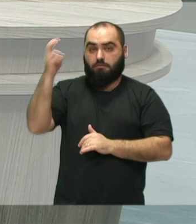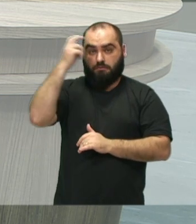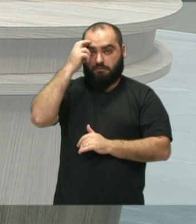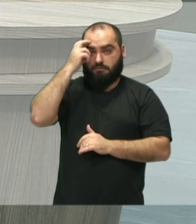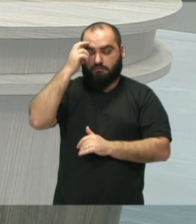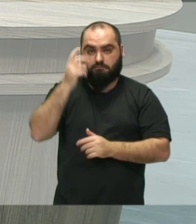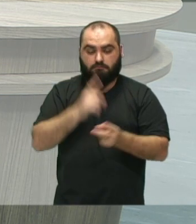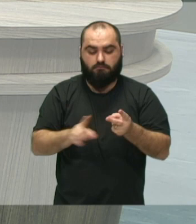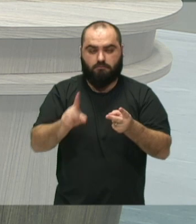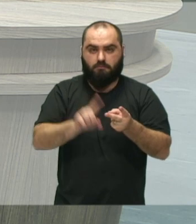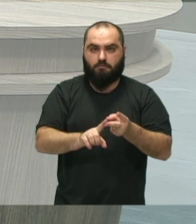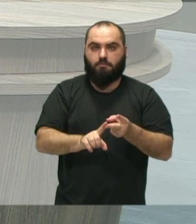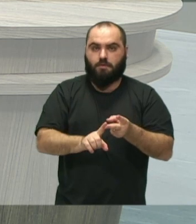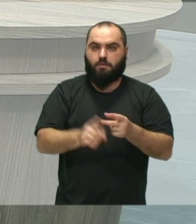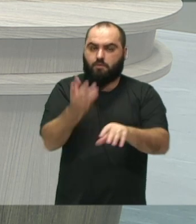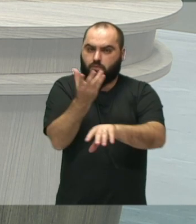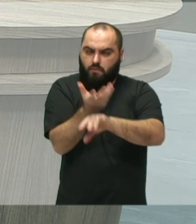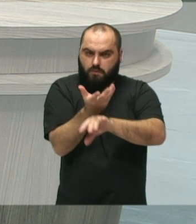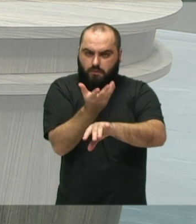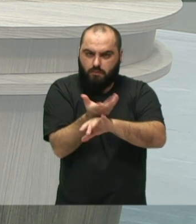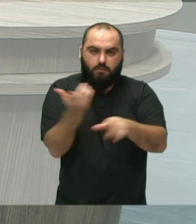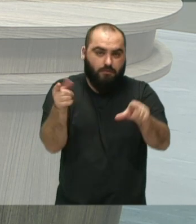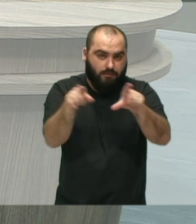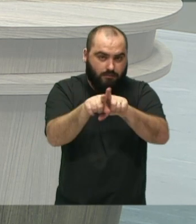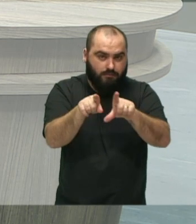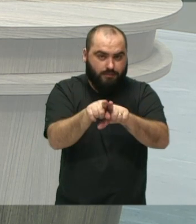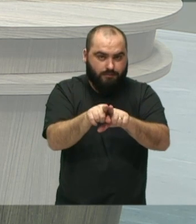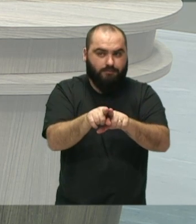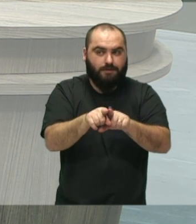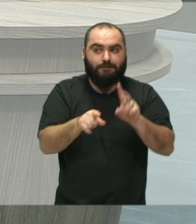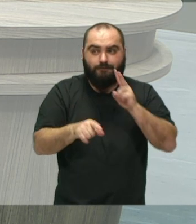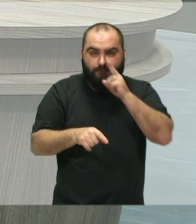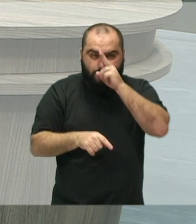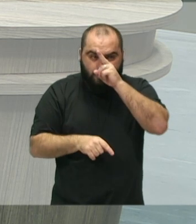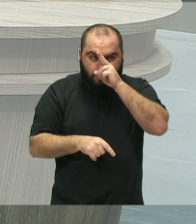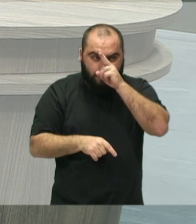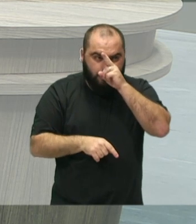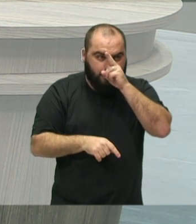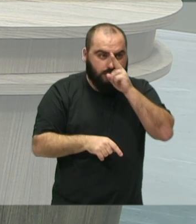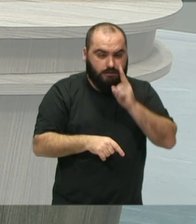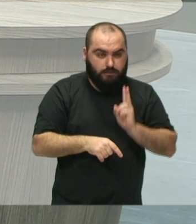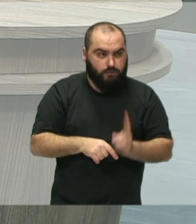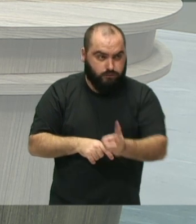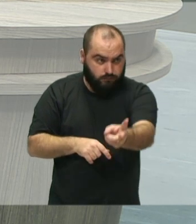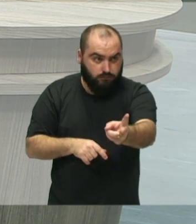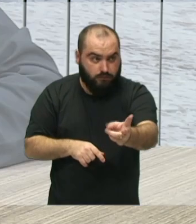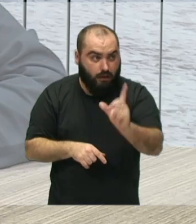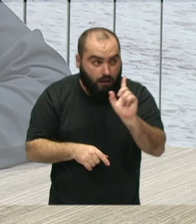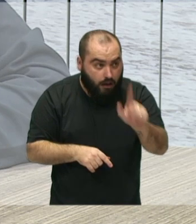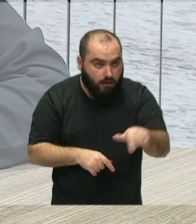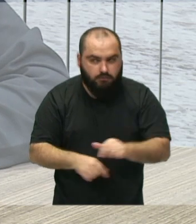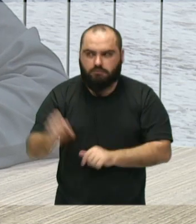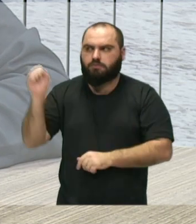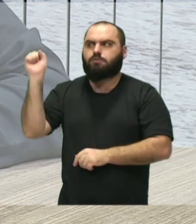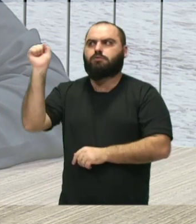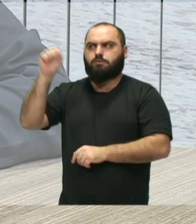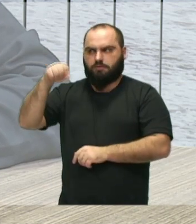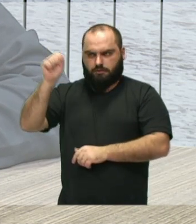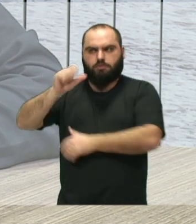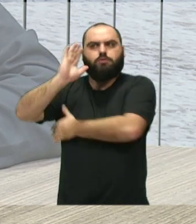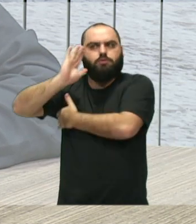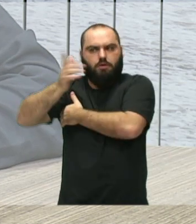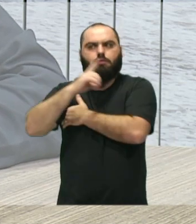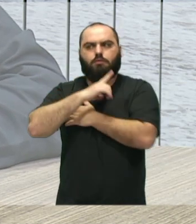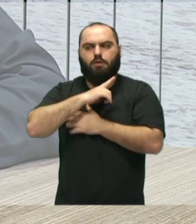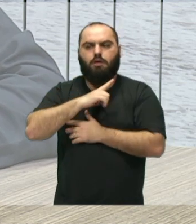no conteúdo e também intensidade, é isso? Exatamente, a gente tem um processo já seletivo para